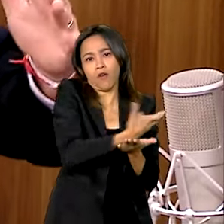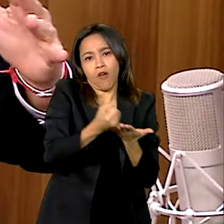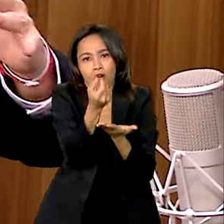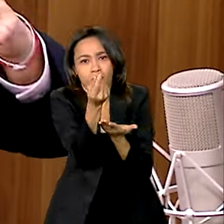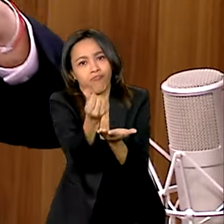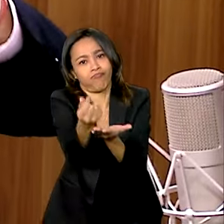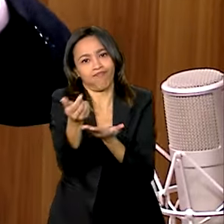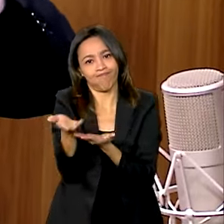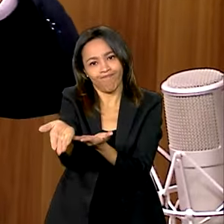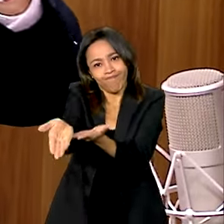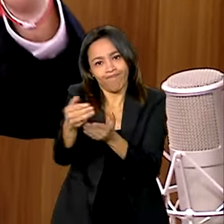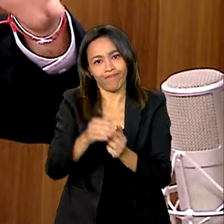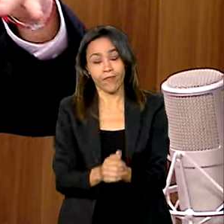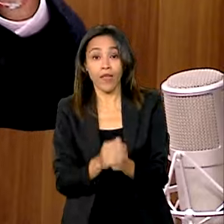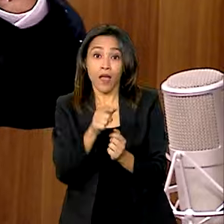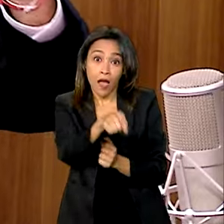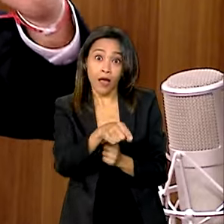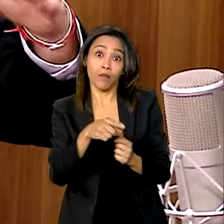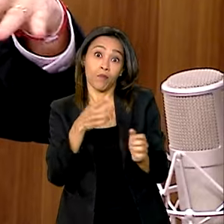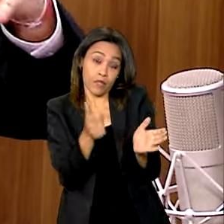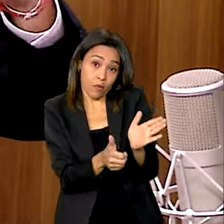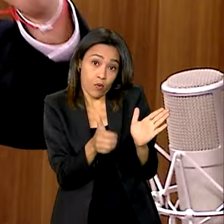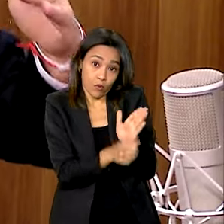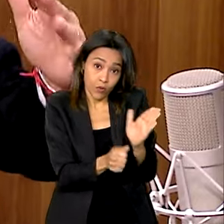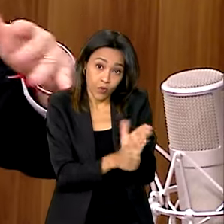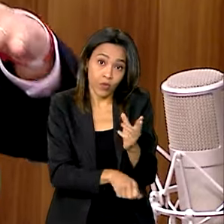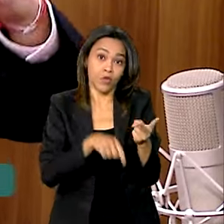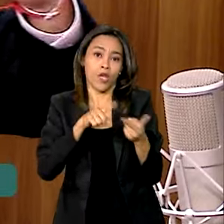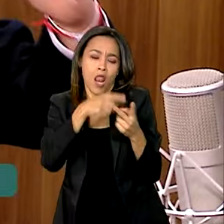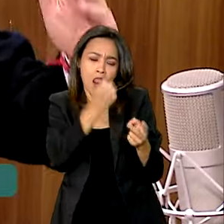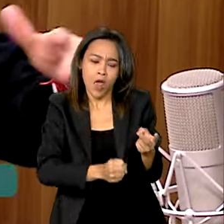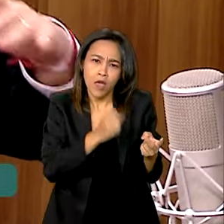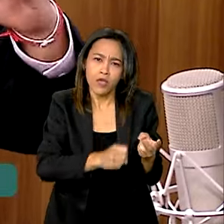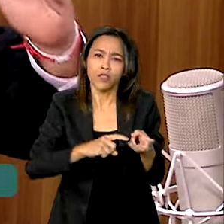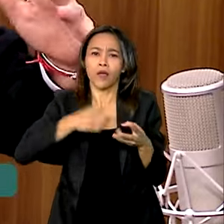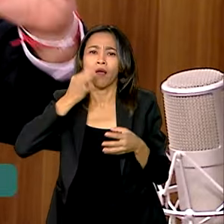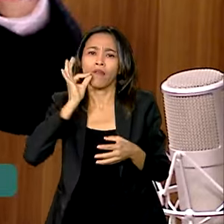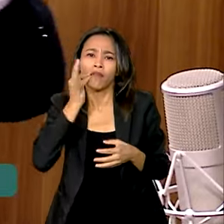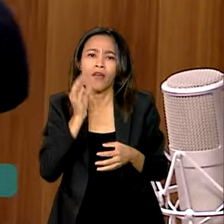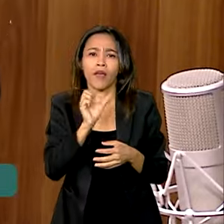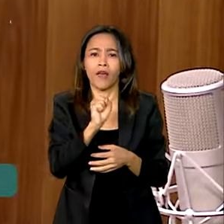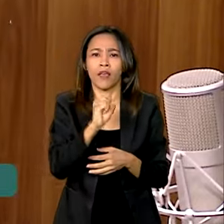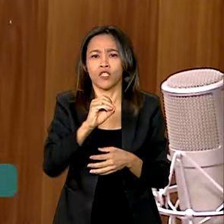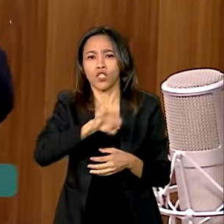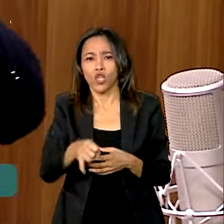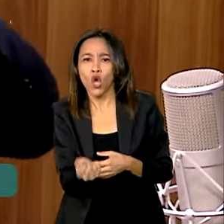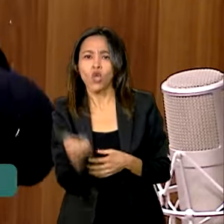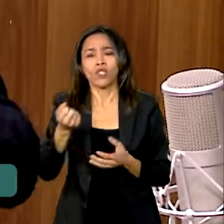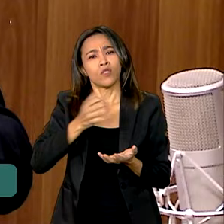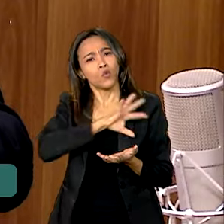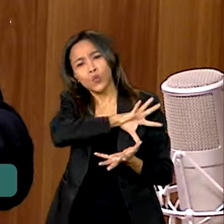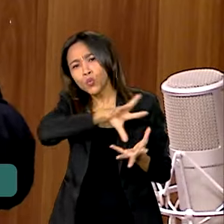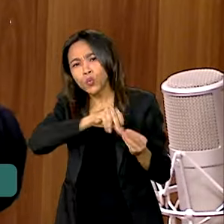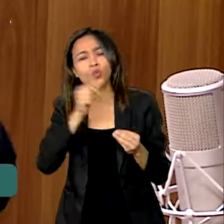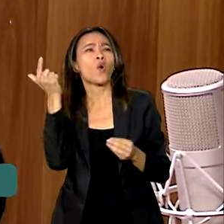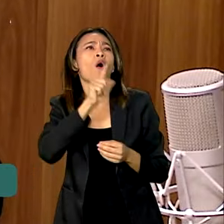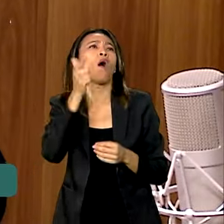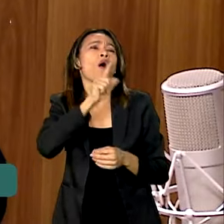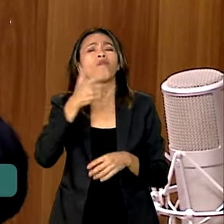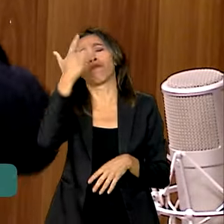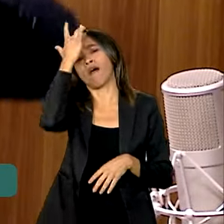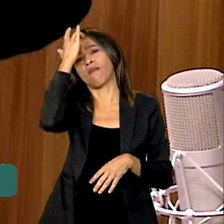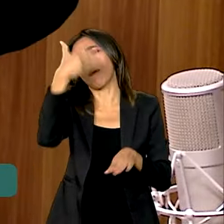ele já está. O agricultor médio da soja, do milho, do leite, do café, da fruta, ele já toma empréstimo no